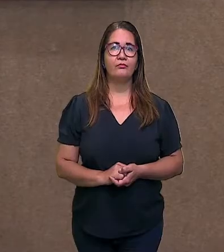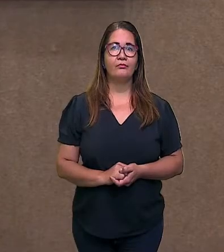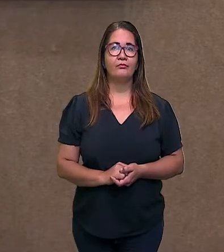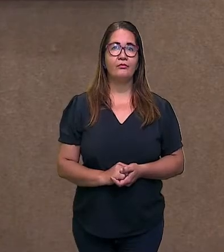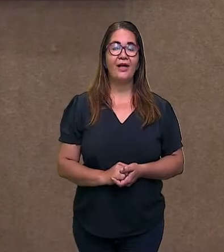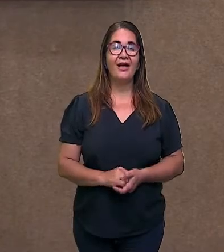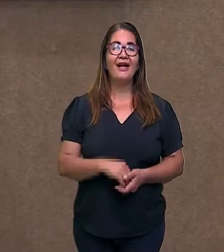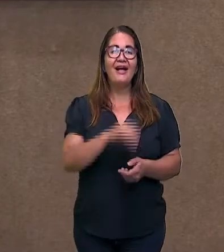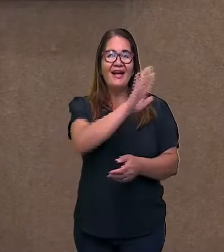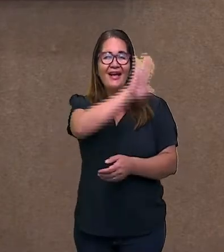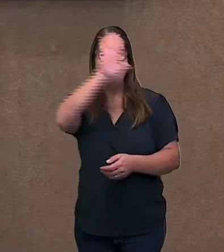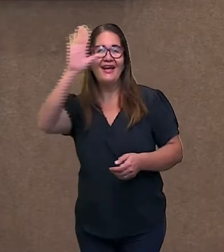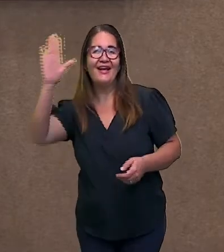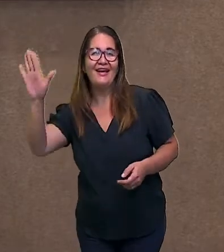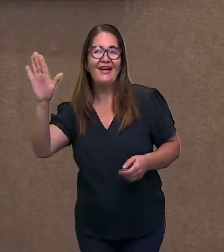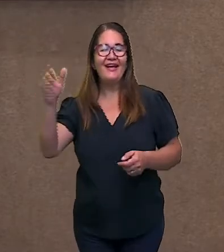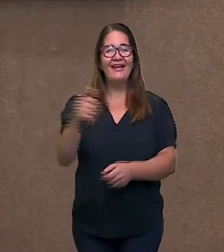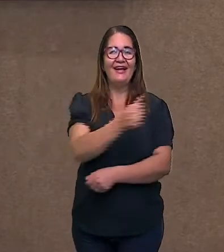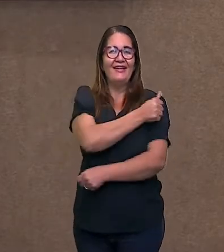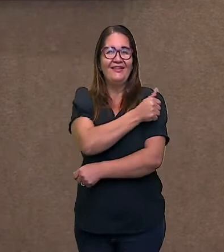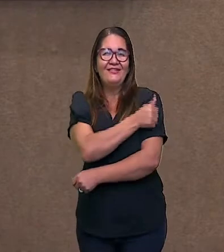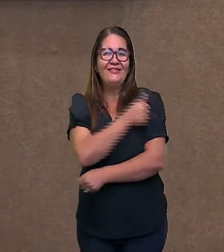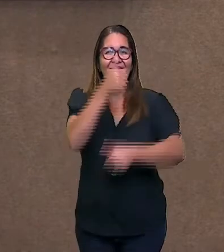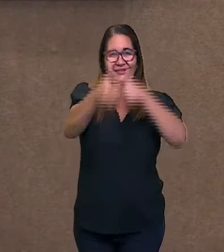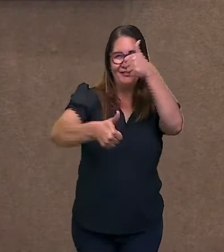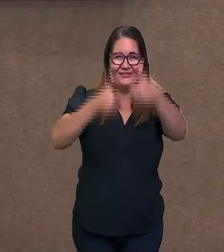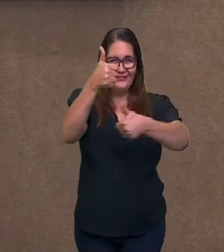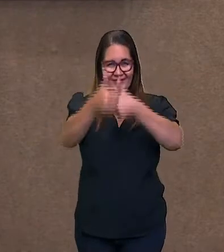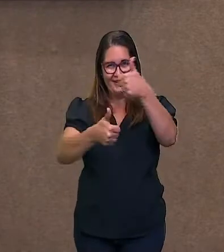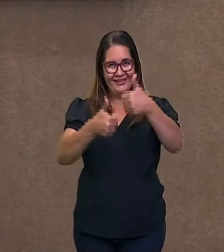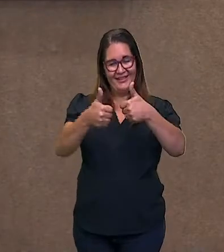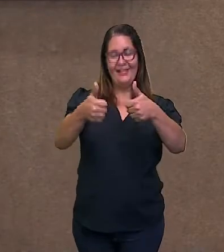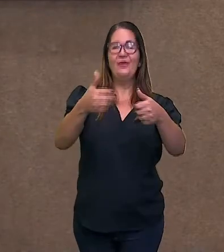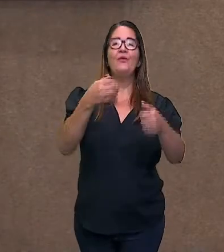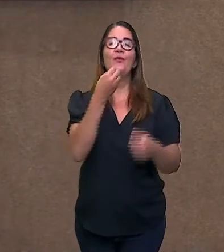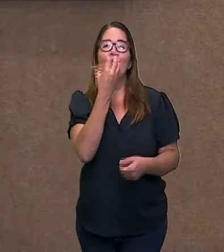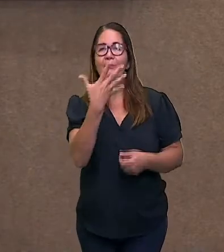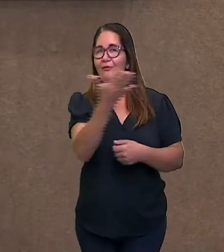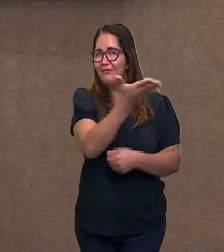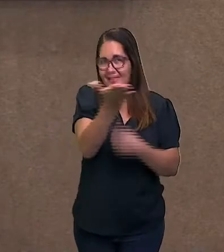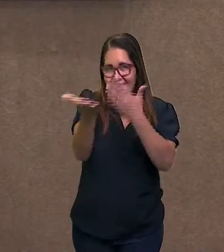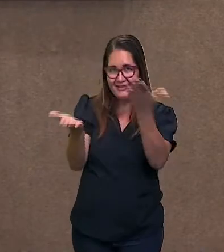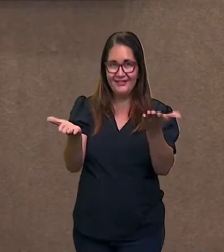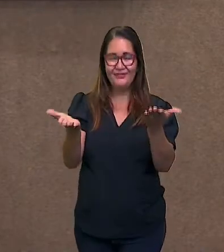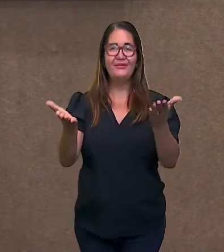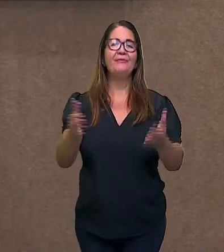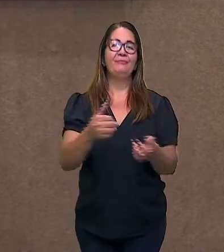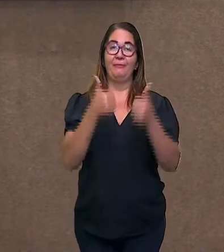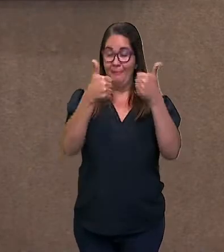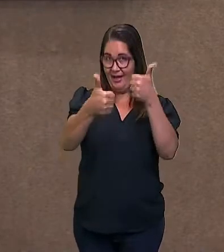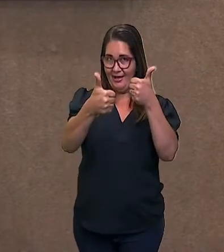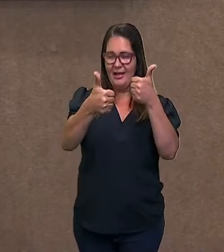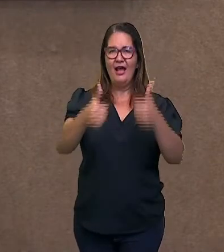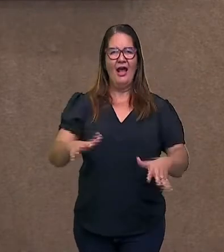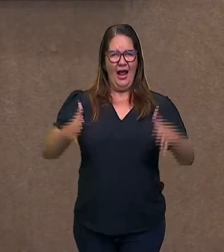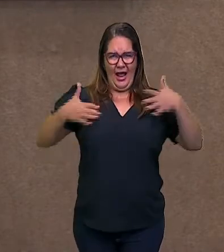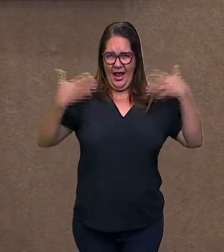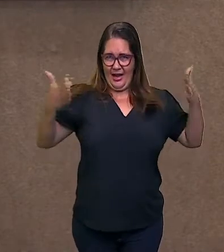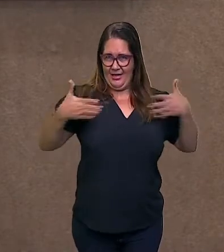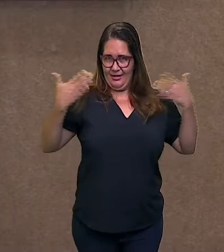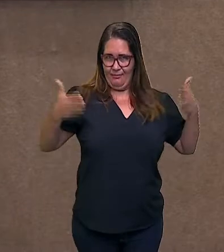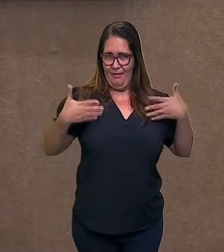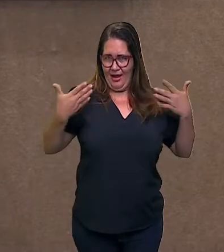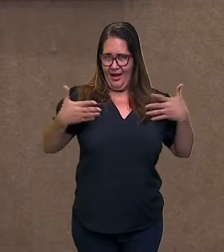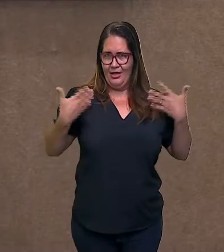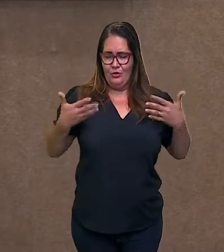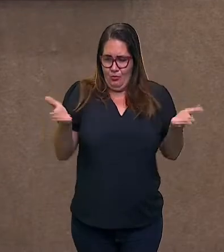Fala galera linda e abençoada do nono ano, tudo bem com vocês? Estão animados para mais uma aula